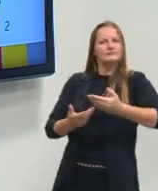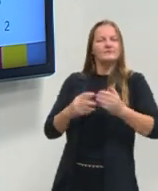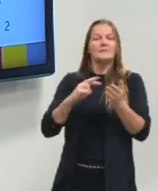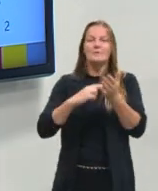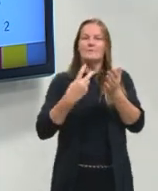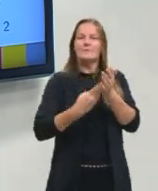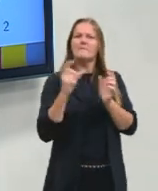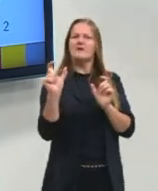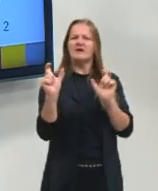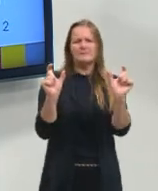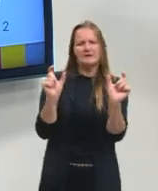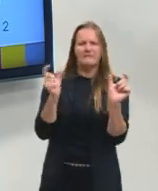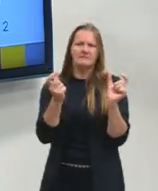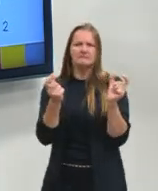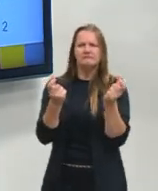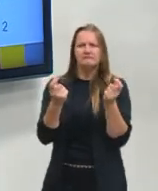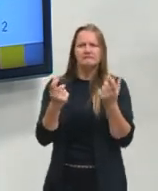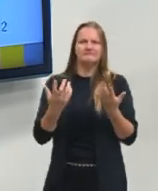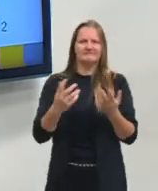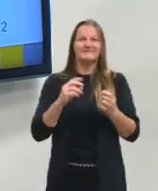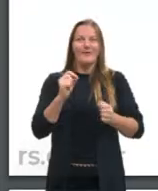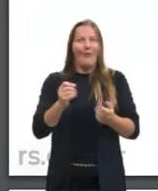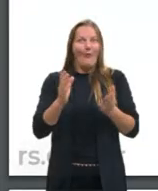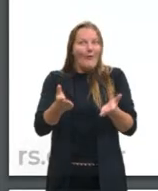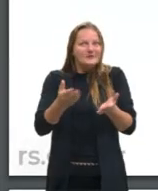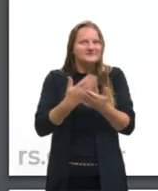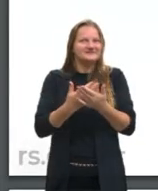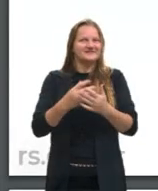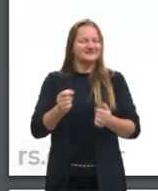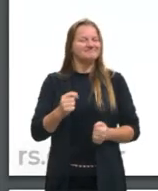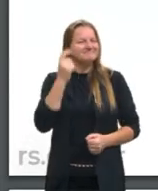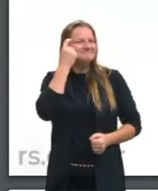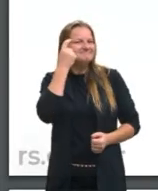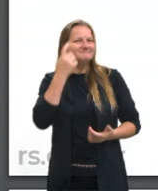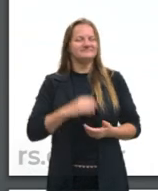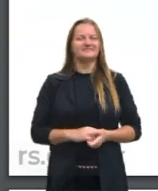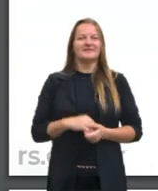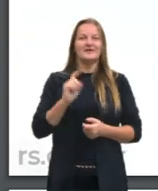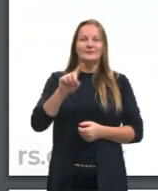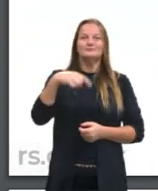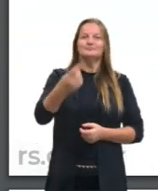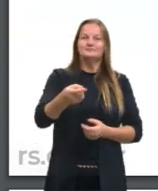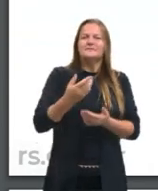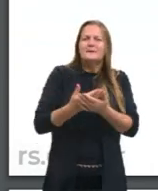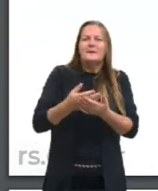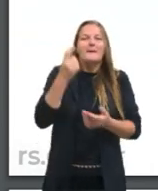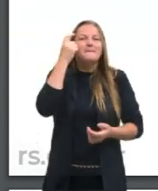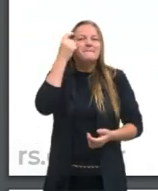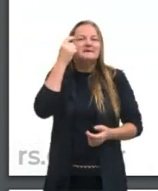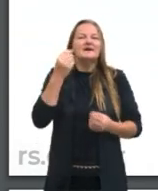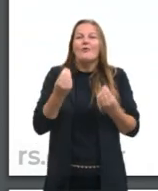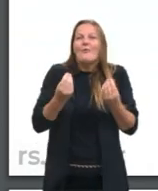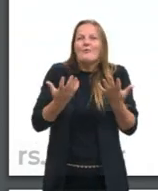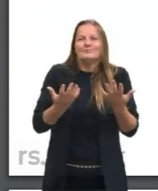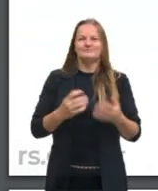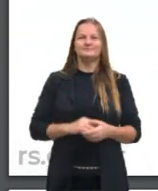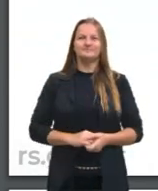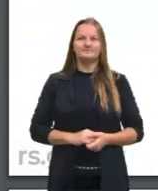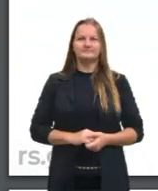mesmas palavras? Esse é o nosso questionamento de hoje. Então vamos passar para a nossa aula e pensar um pouquinho sobre isso.